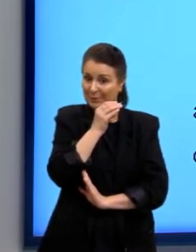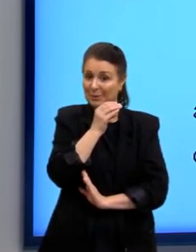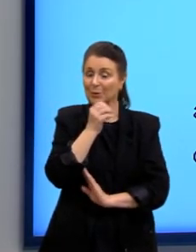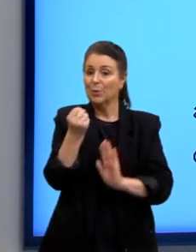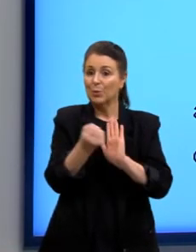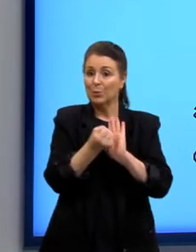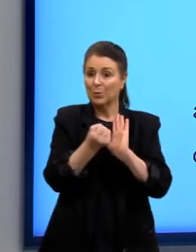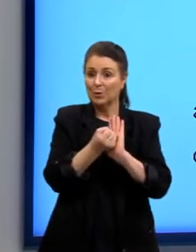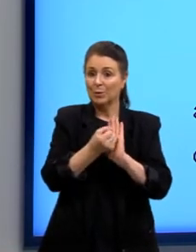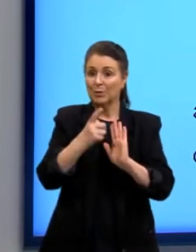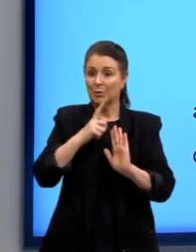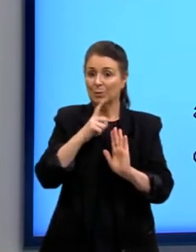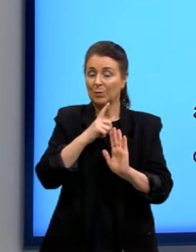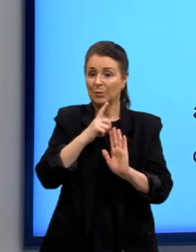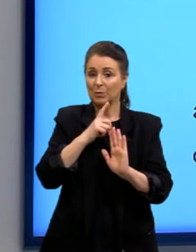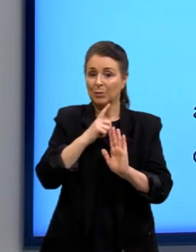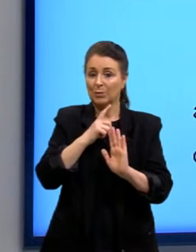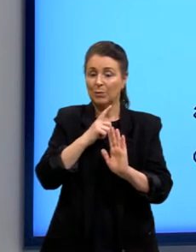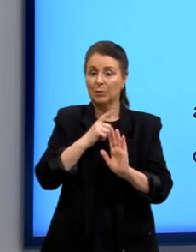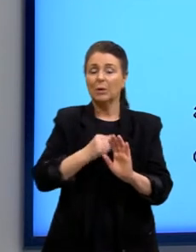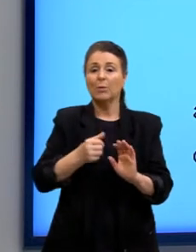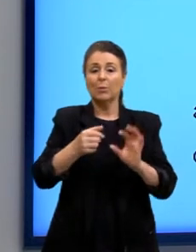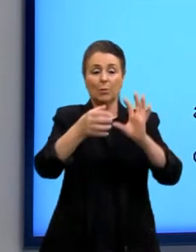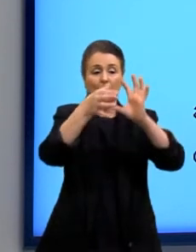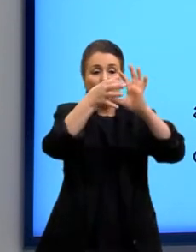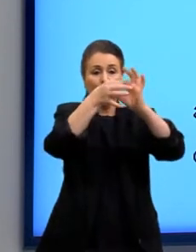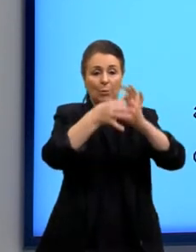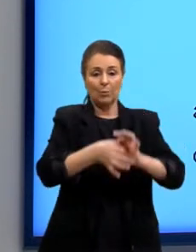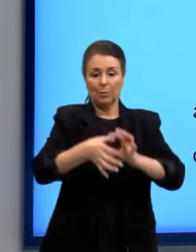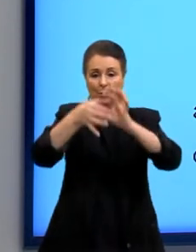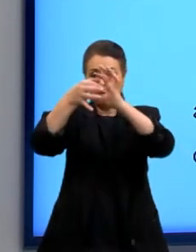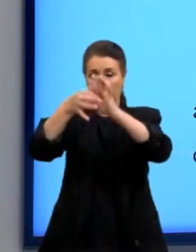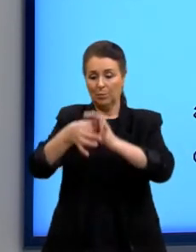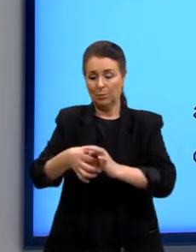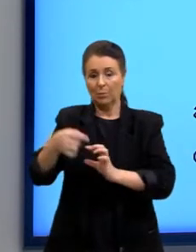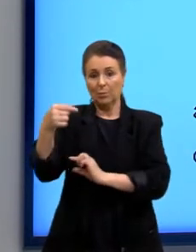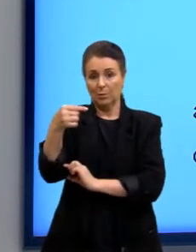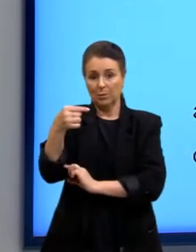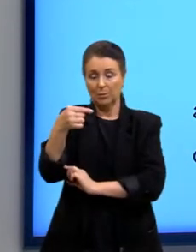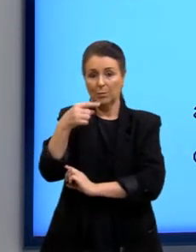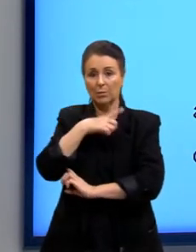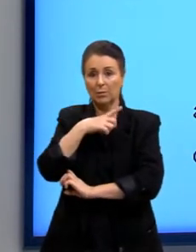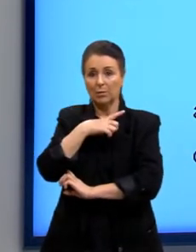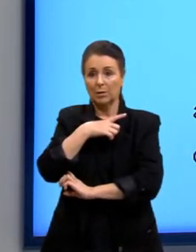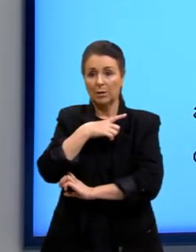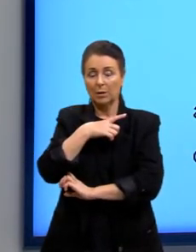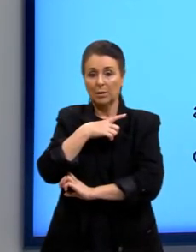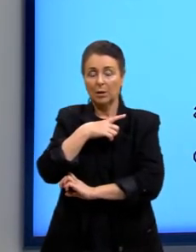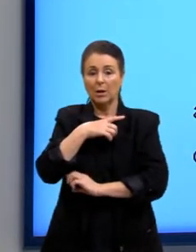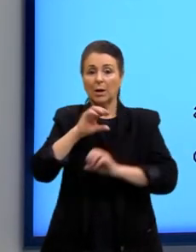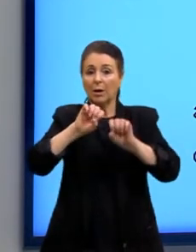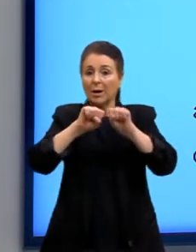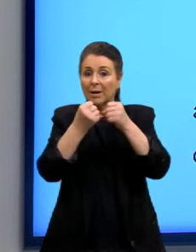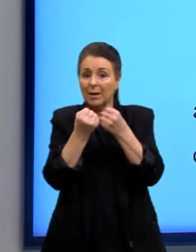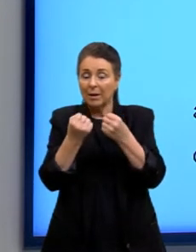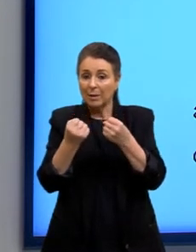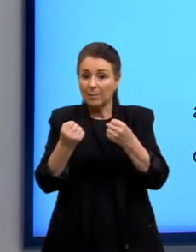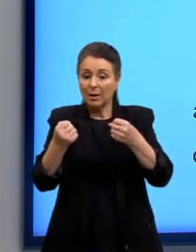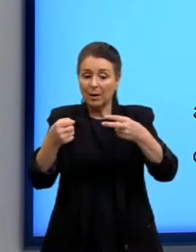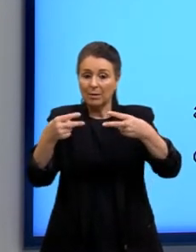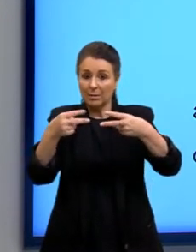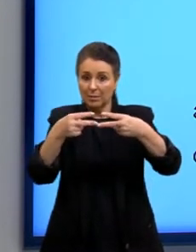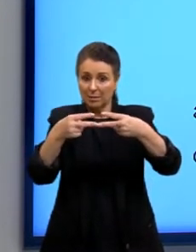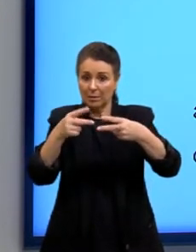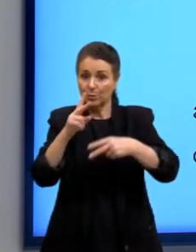aqui um alcano, a partir de um alcano, eu vou ter a quebra da ligação com esses dois